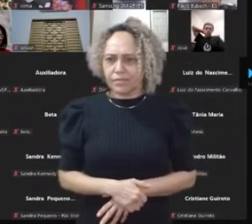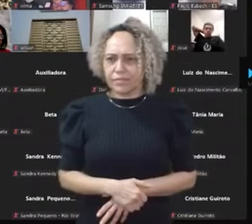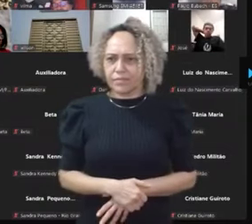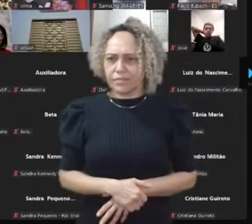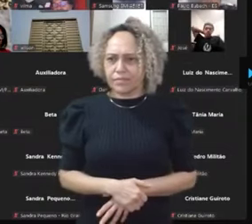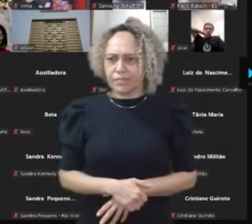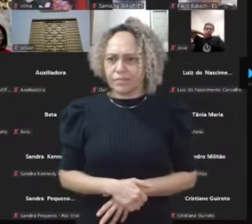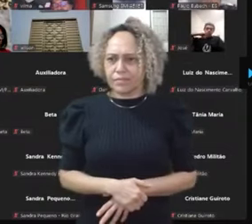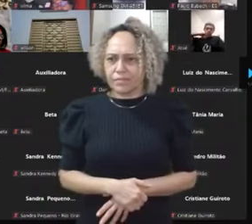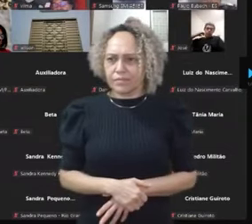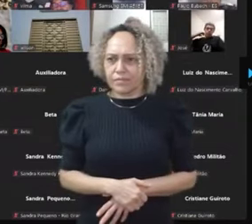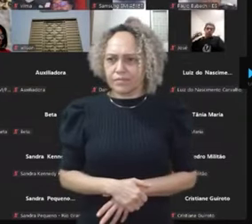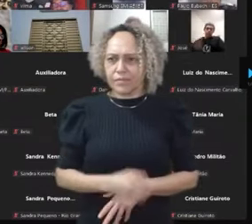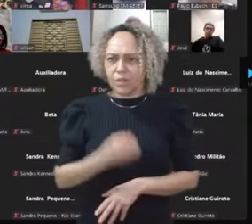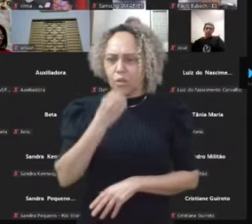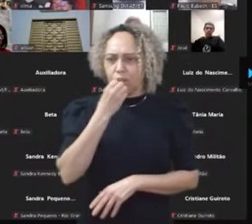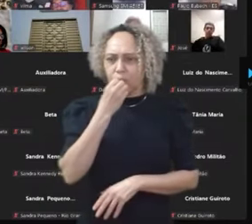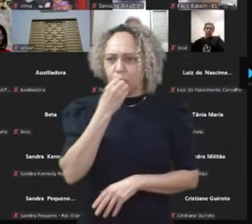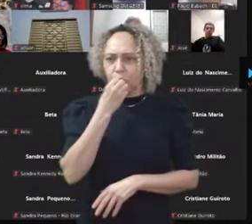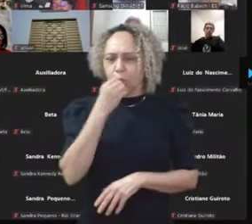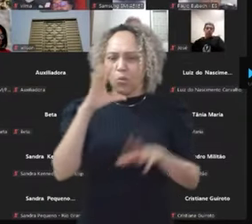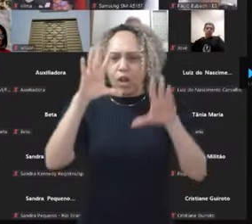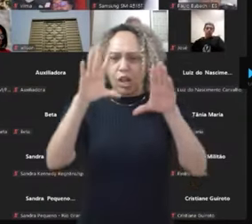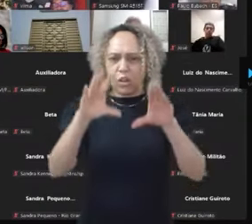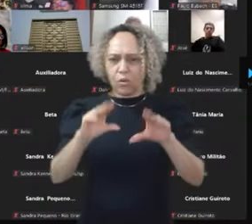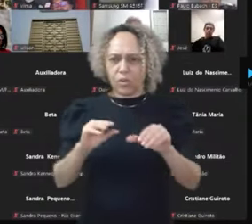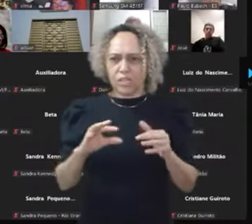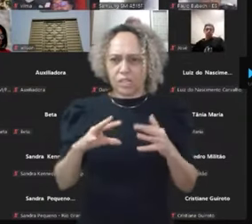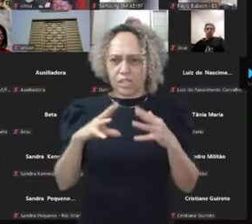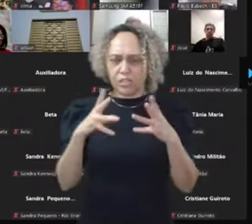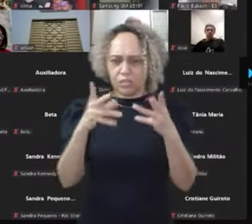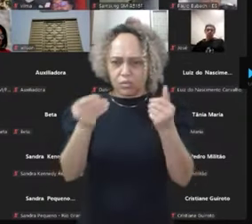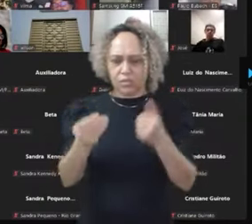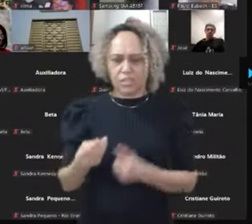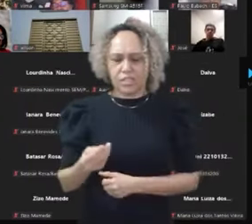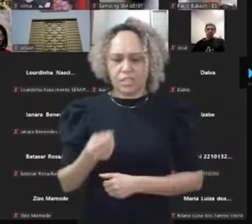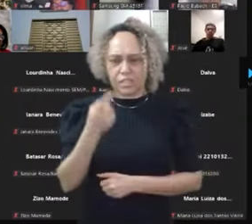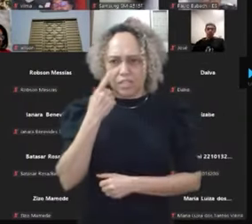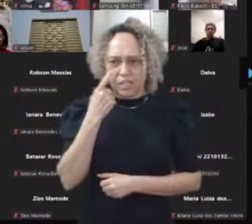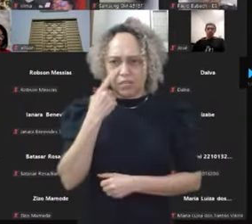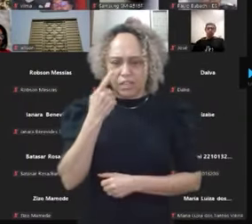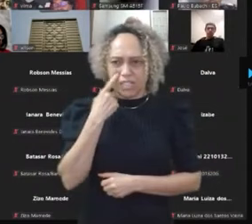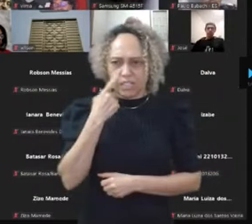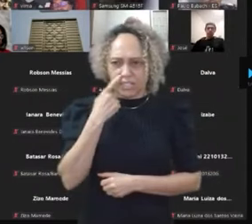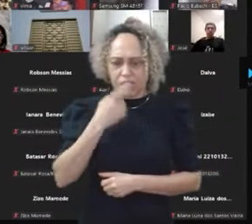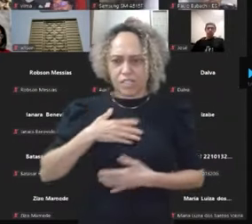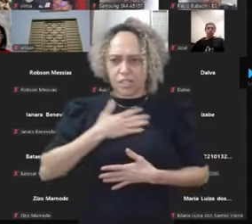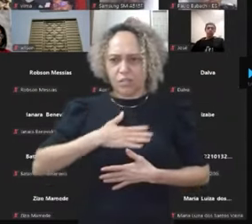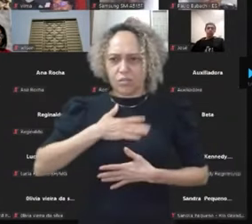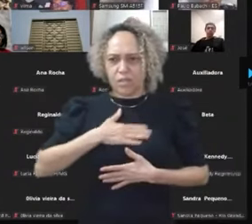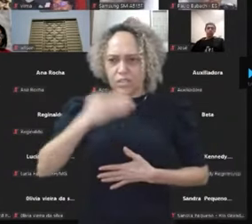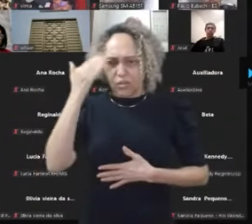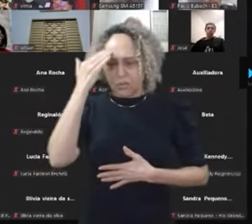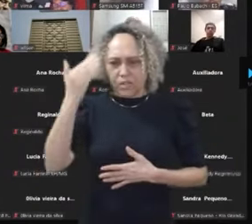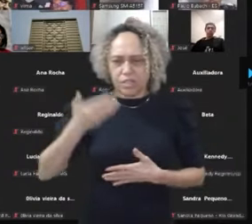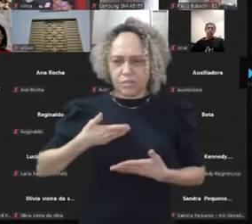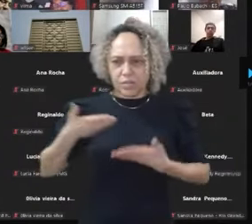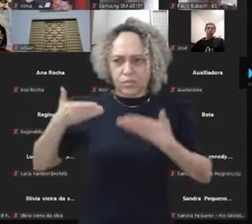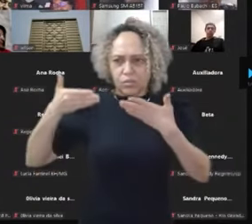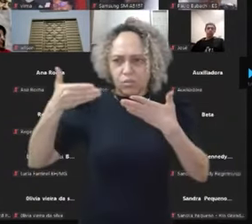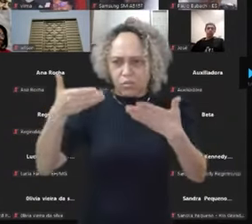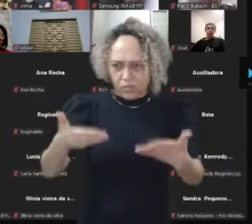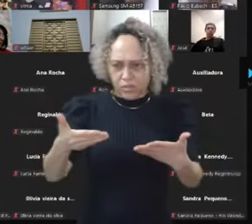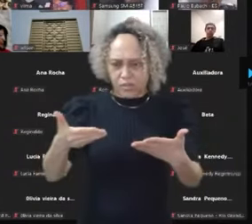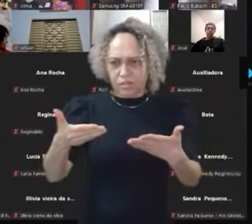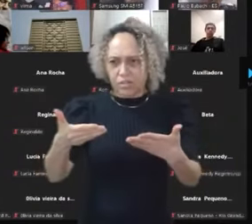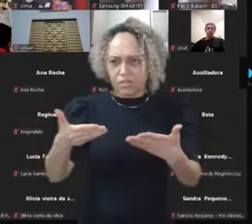Gente, boa noite a todo mundo, a todos e todas que estão aqui escutando. É um prazer aqui, muito obrigado pelo convite. Vamos falar aqui sobre as